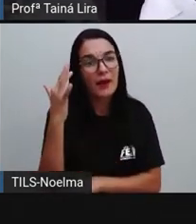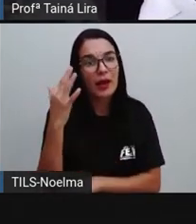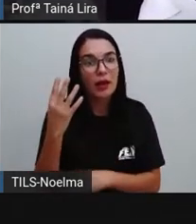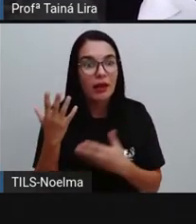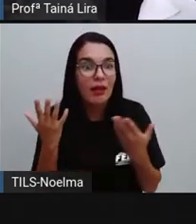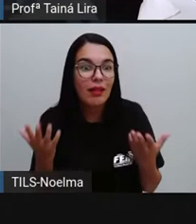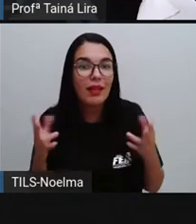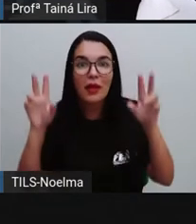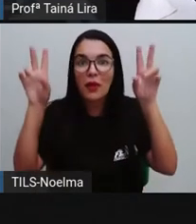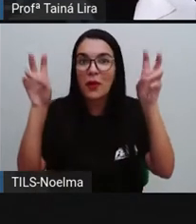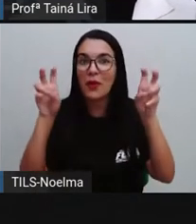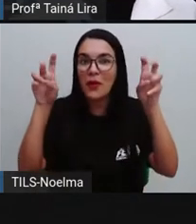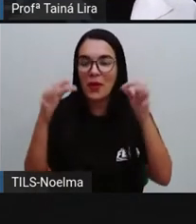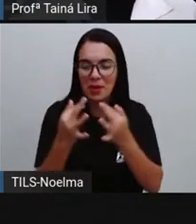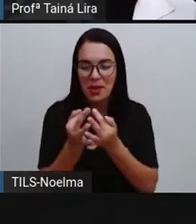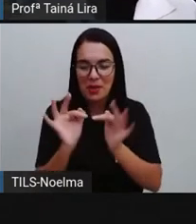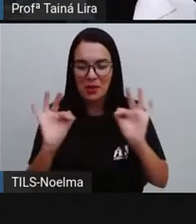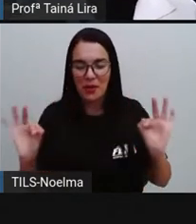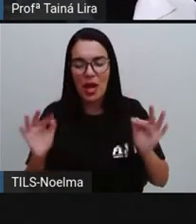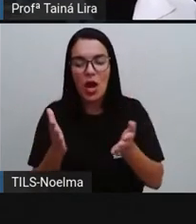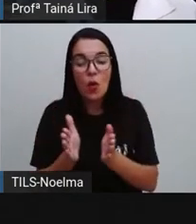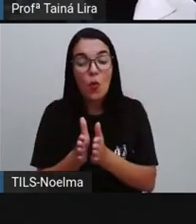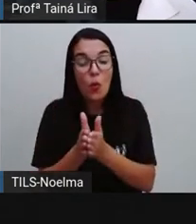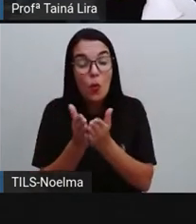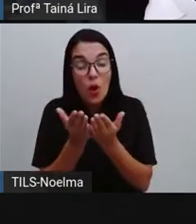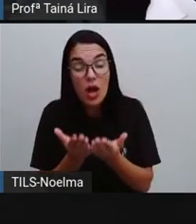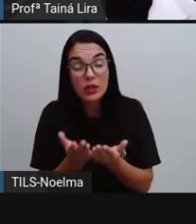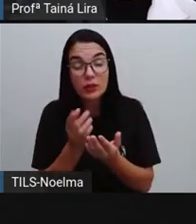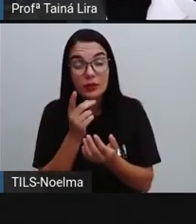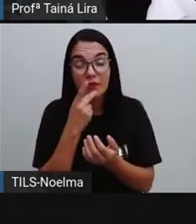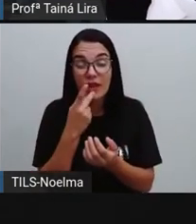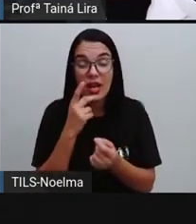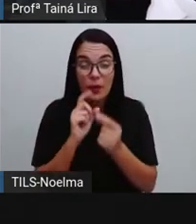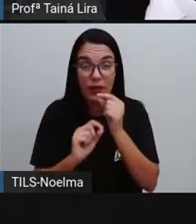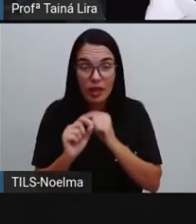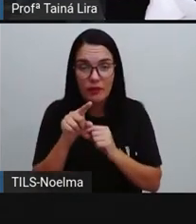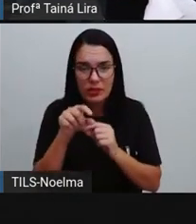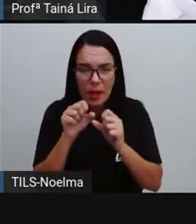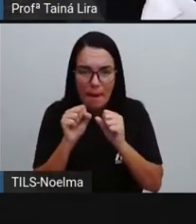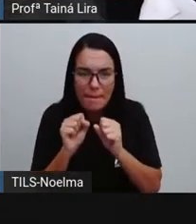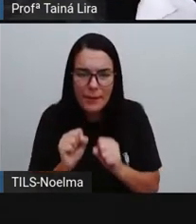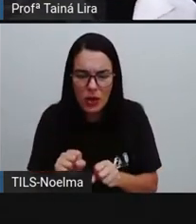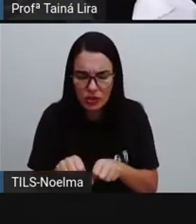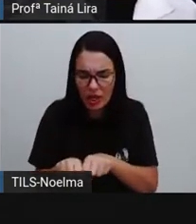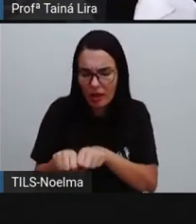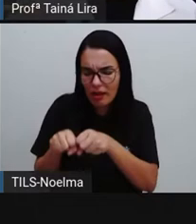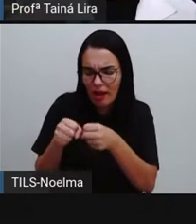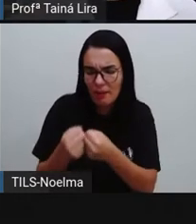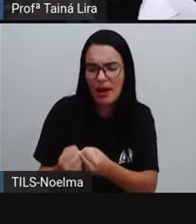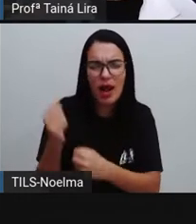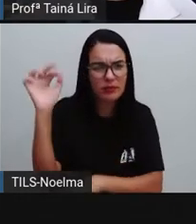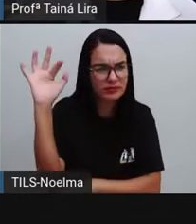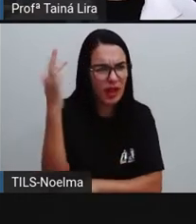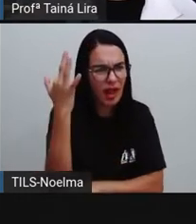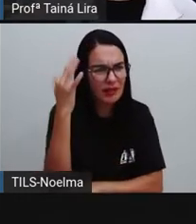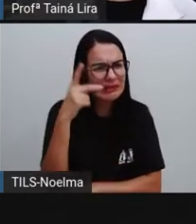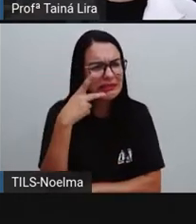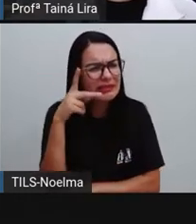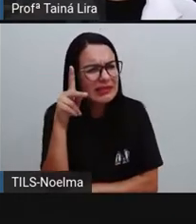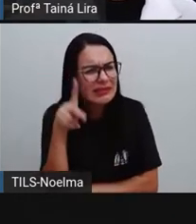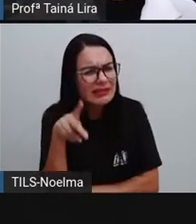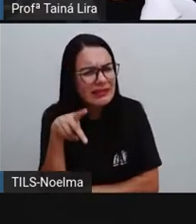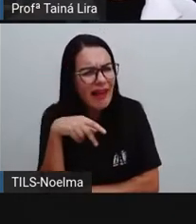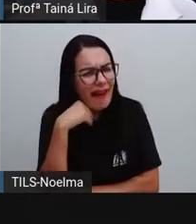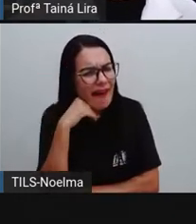para Mônica quebrar o galho? Quando ele pede, quando ele pergunta, Mônica, pode... Será que ele pediu para quebrar o galho da árvore?